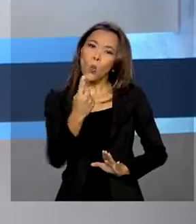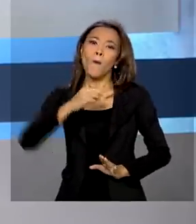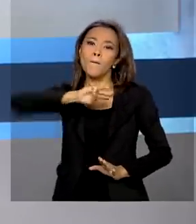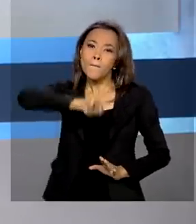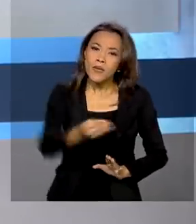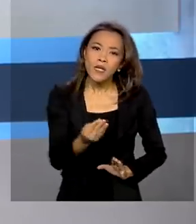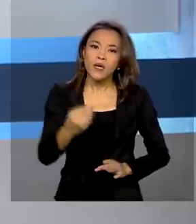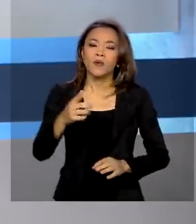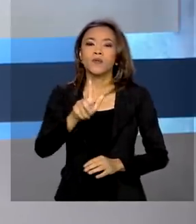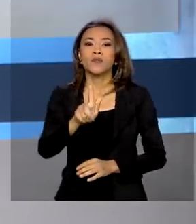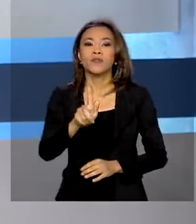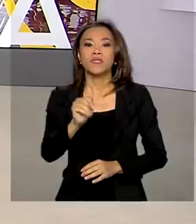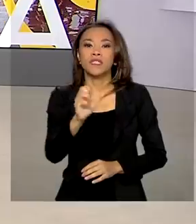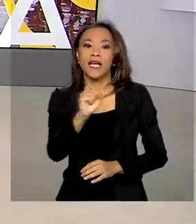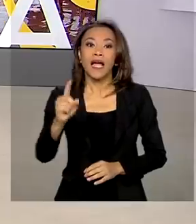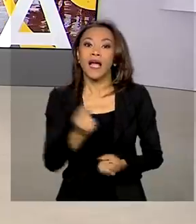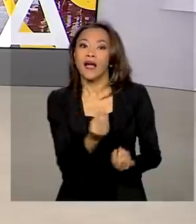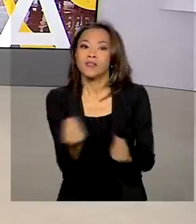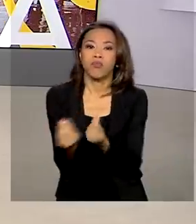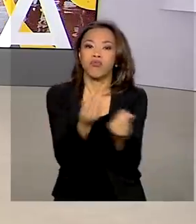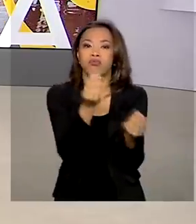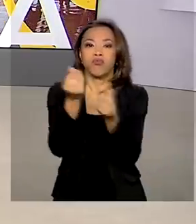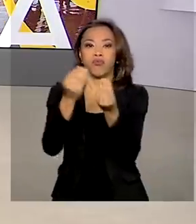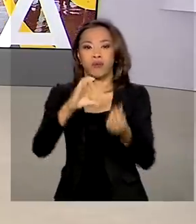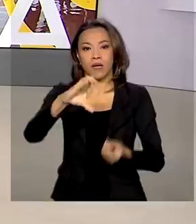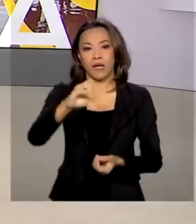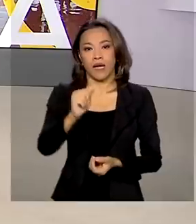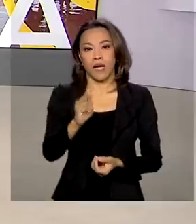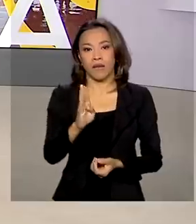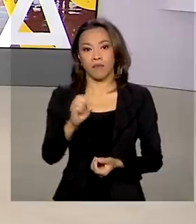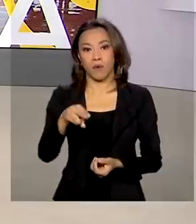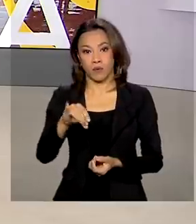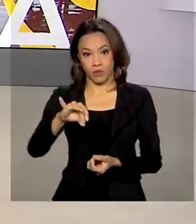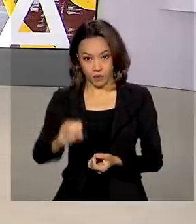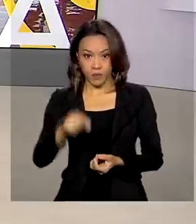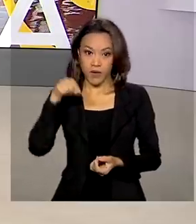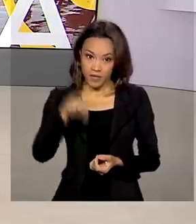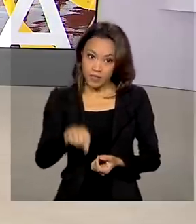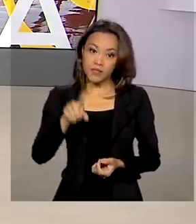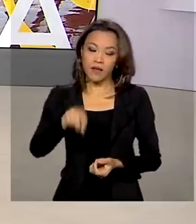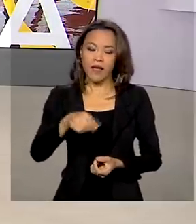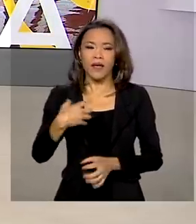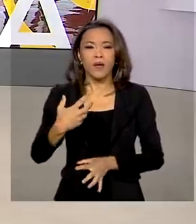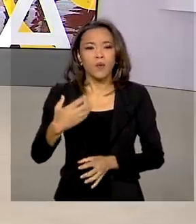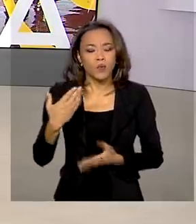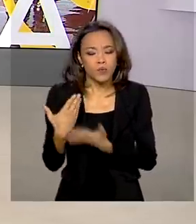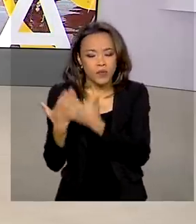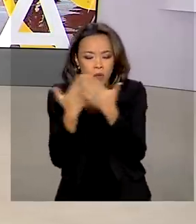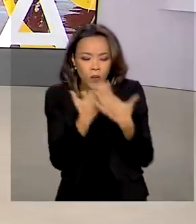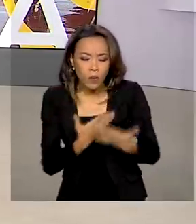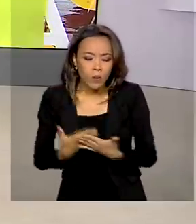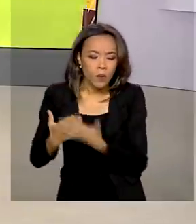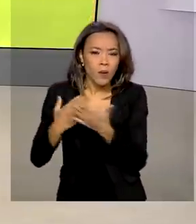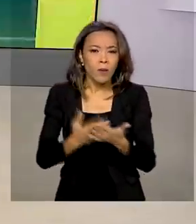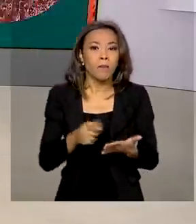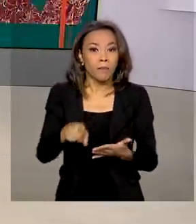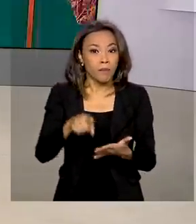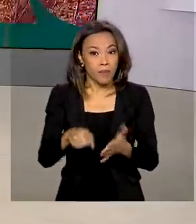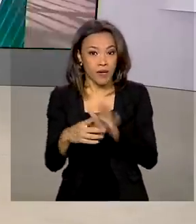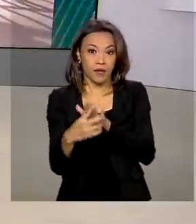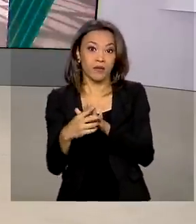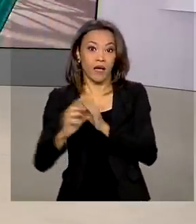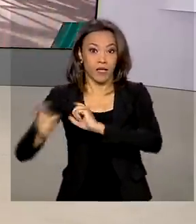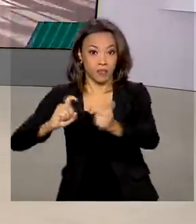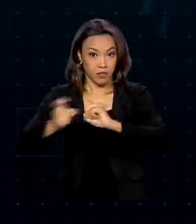carbônico da atmosfera. Essas são as vantagens da ferrogrão. O estudo para a concessão da obra ferroviária está sob análise do